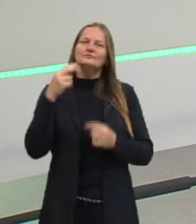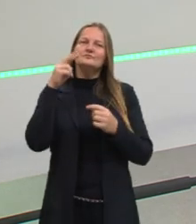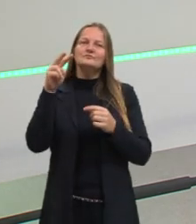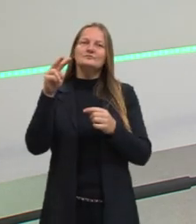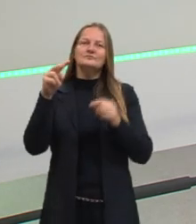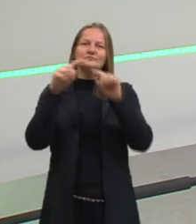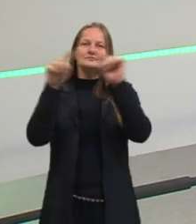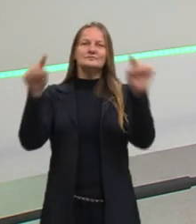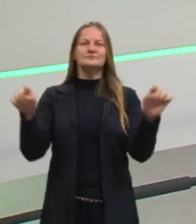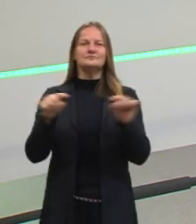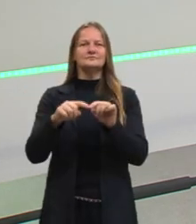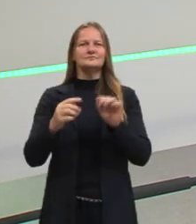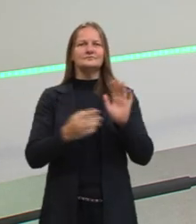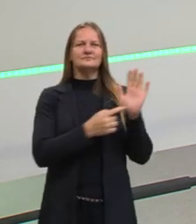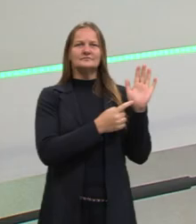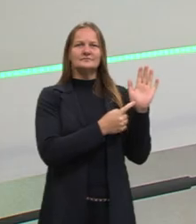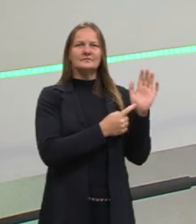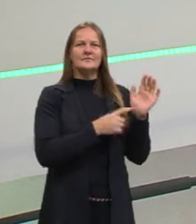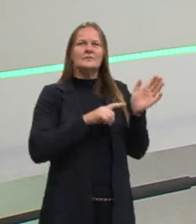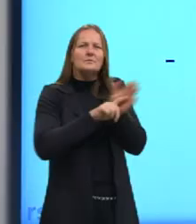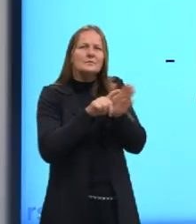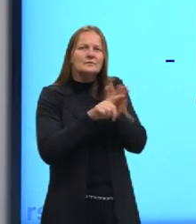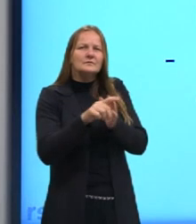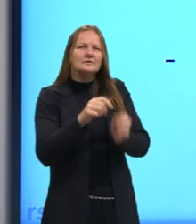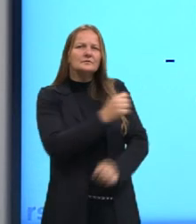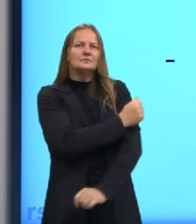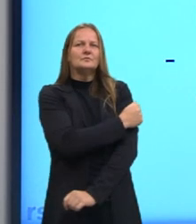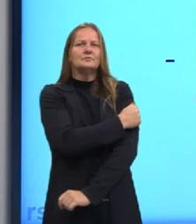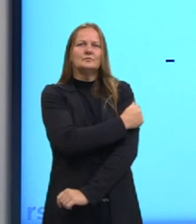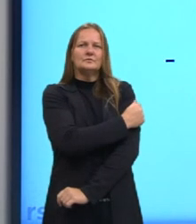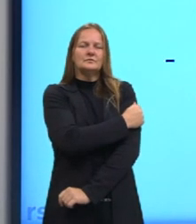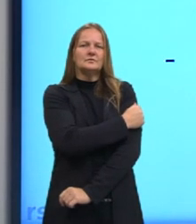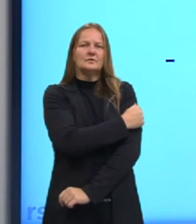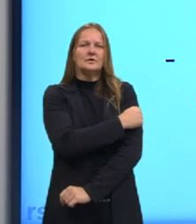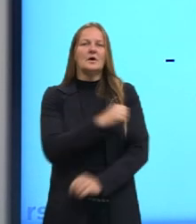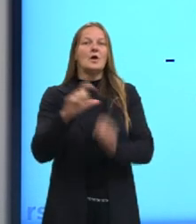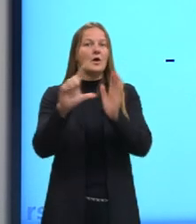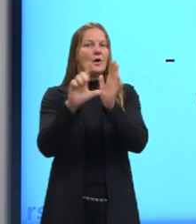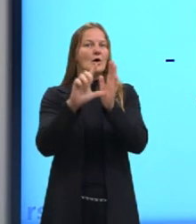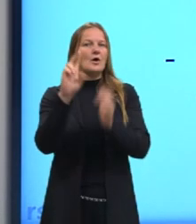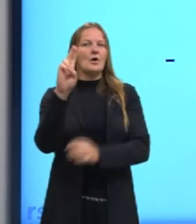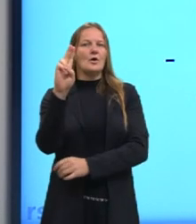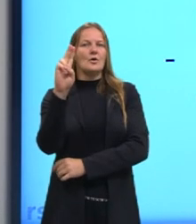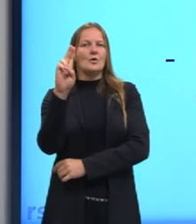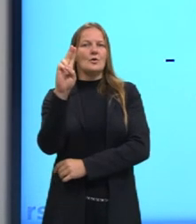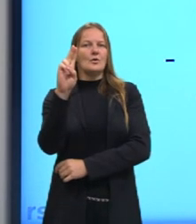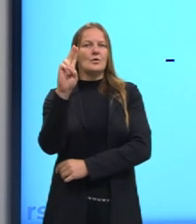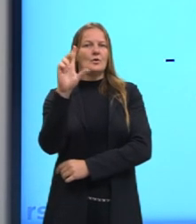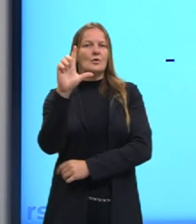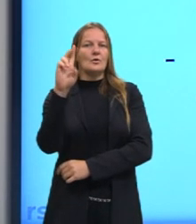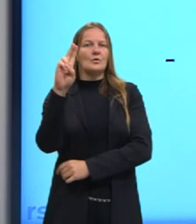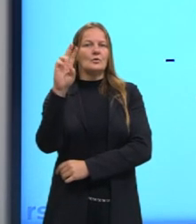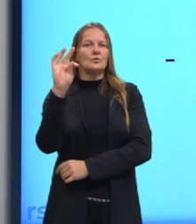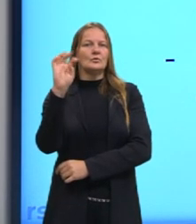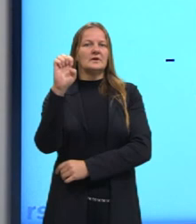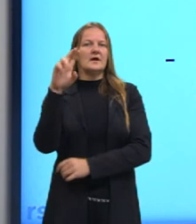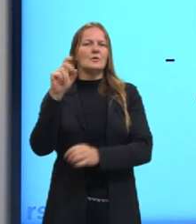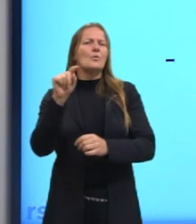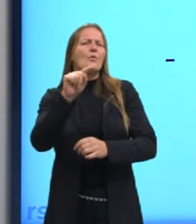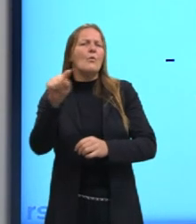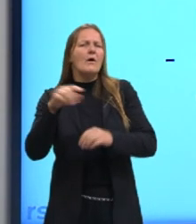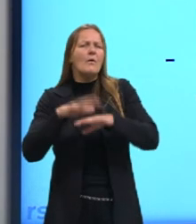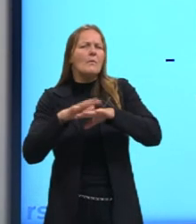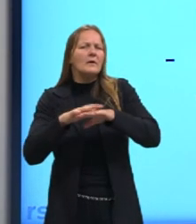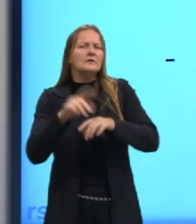virado, perguntando para um aluno, que é Martinho Lutero. E ele pergunta, Lutero, qual operação matemática você